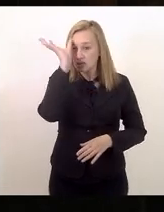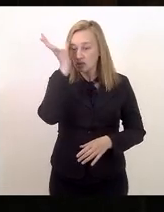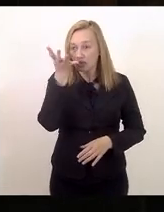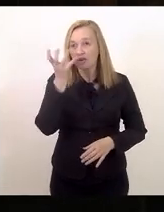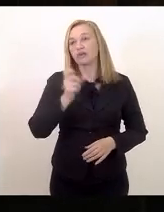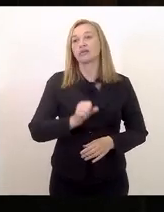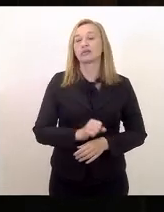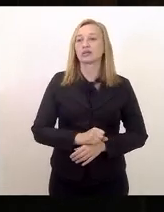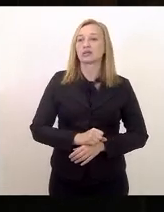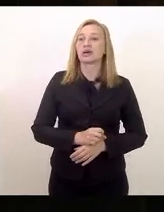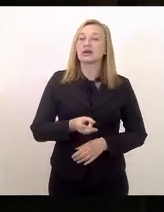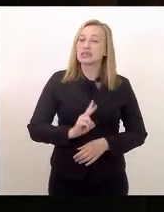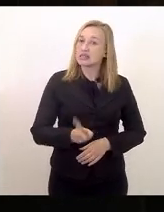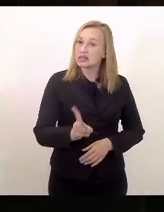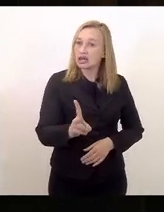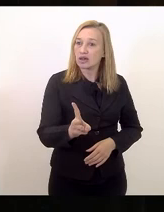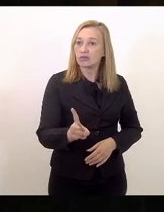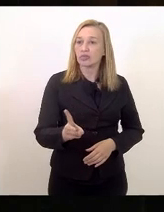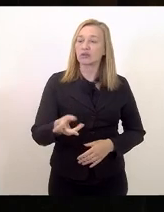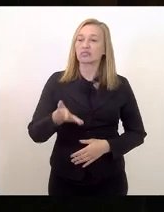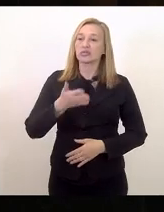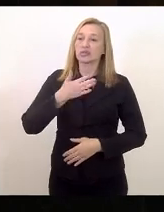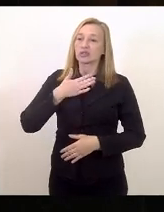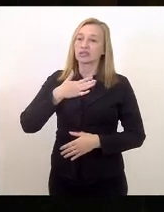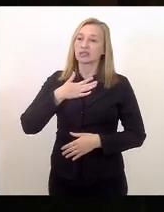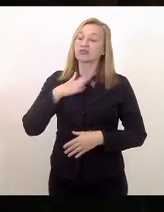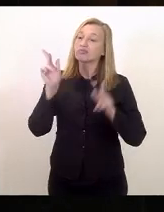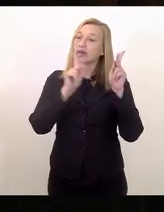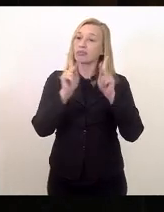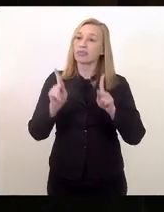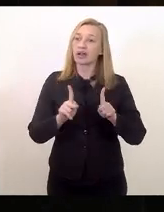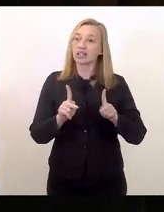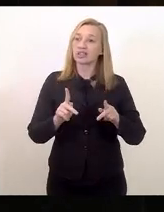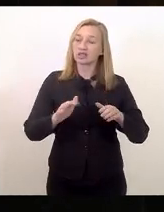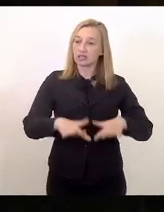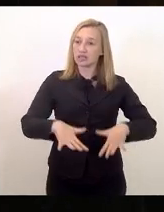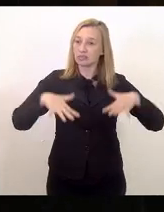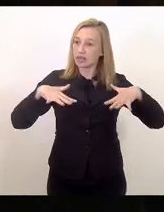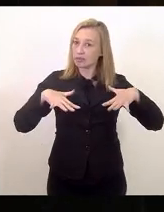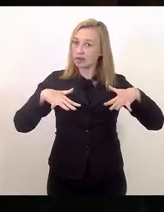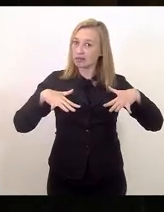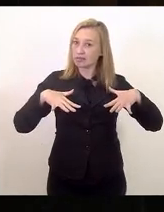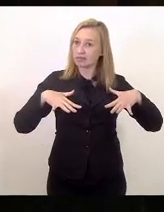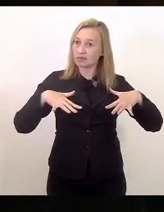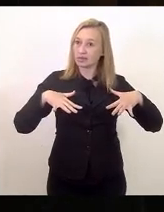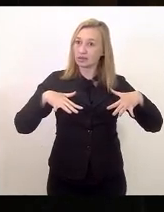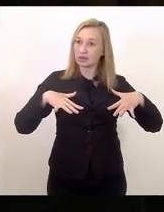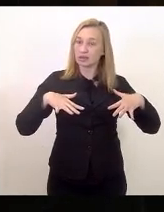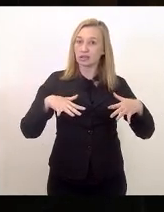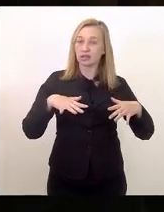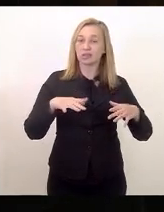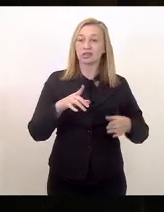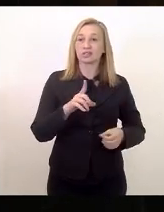sempre me sinto confortável nesse parlamento estando na oposição.